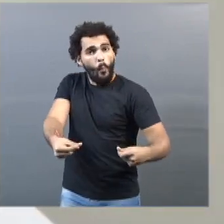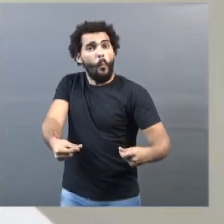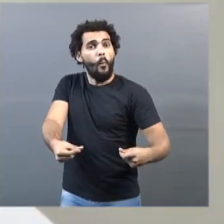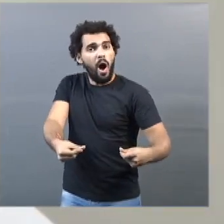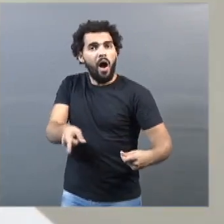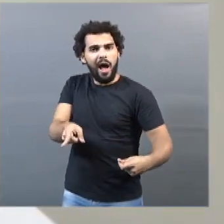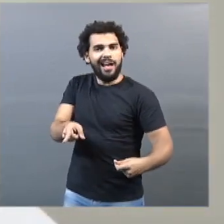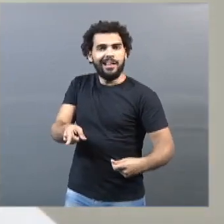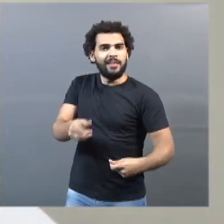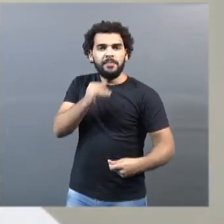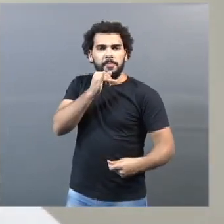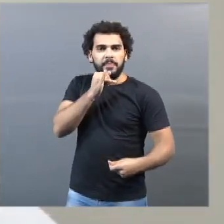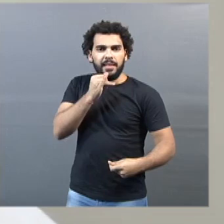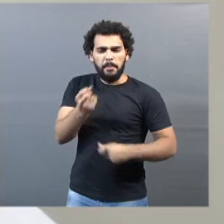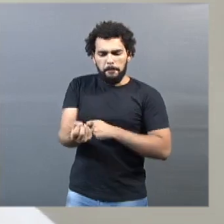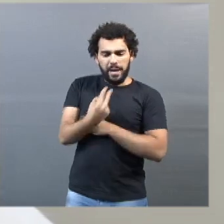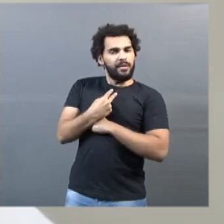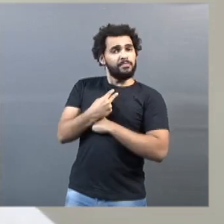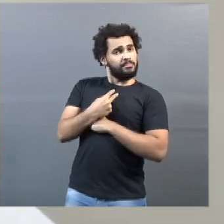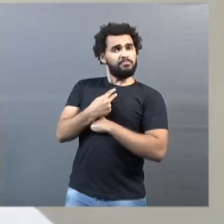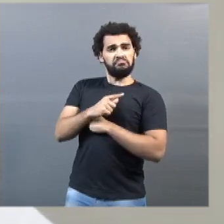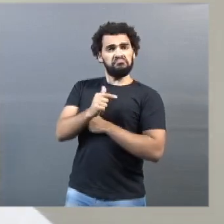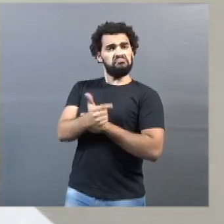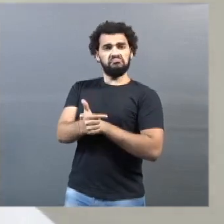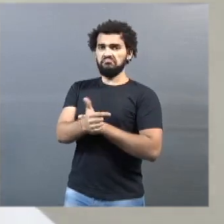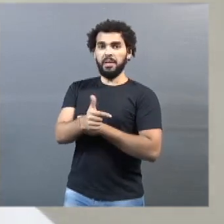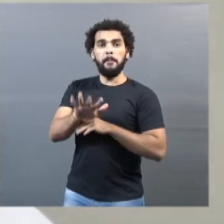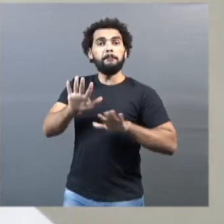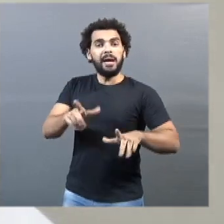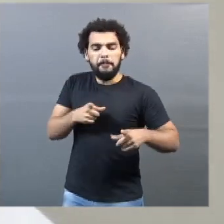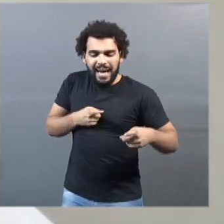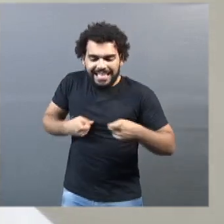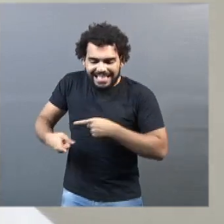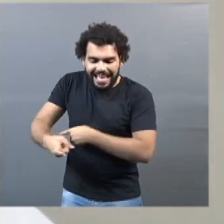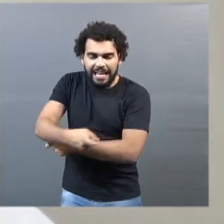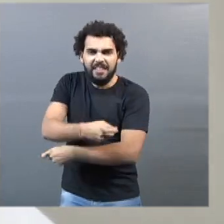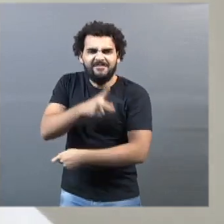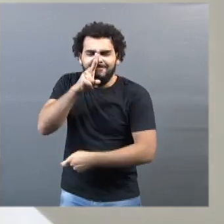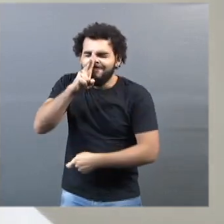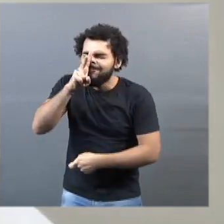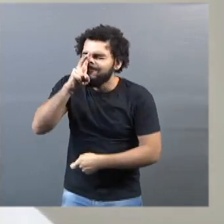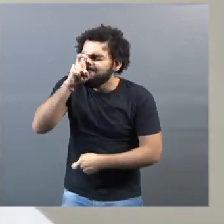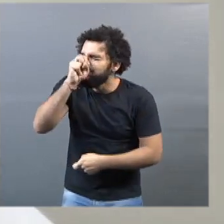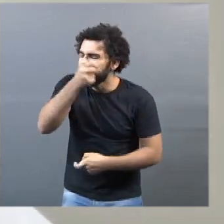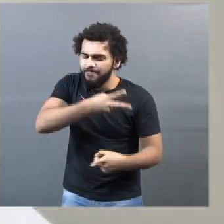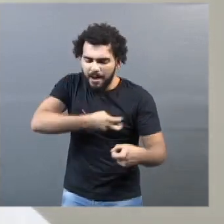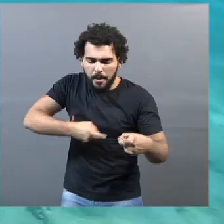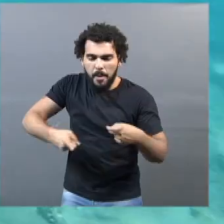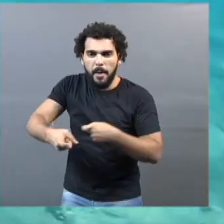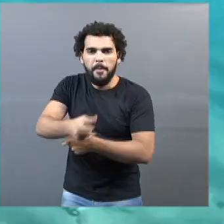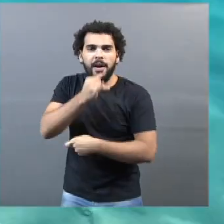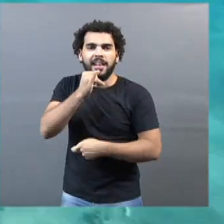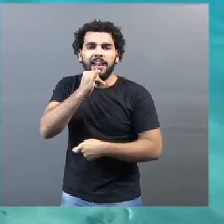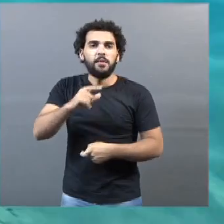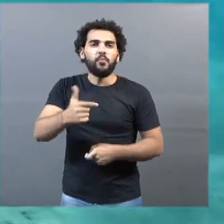inócuo para ser humano, mas ele vai lá e acaba com as bactérias, inclusive com bactérias super resistentes e difíceis de tratar para antibióticos.